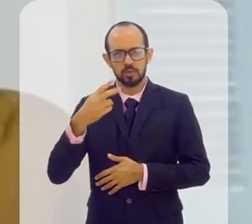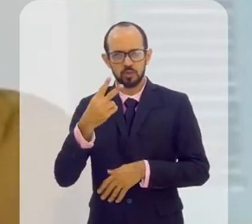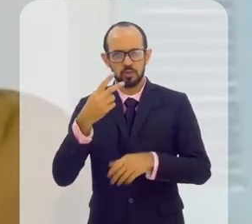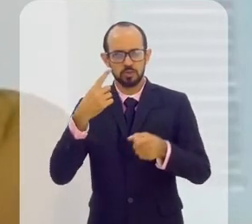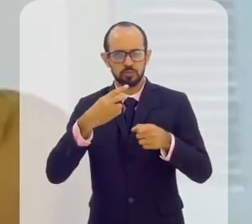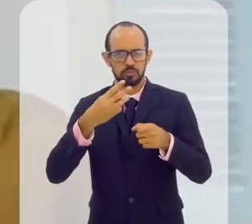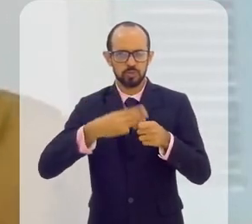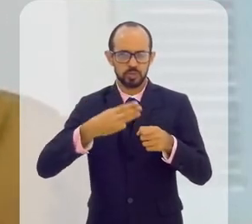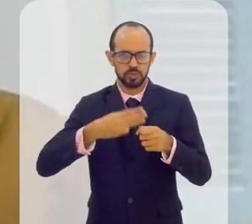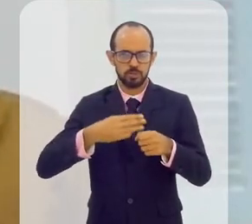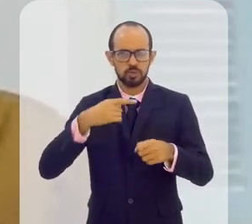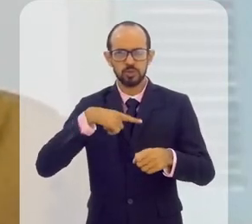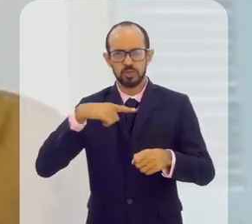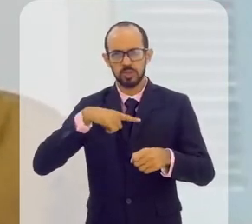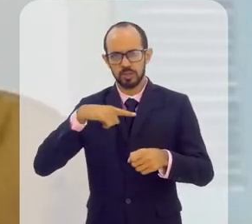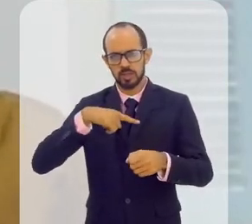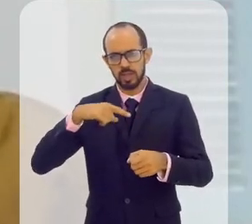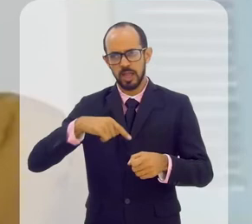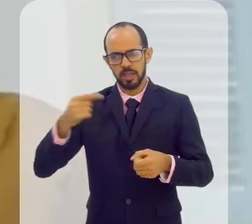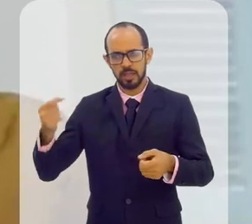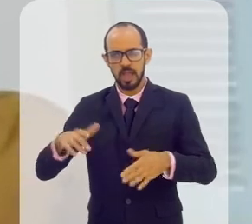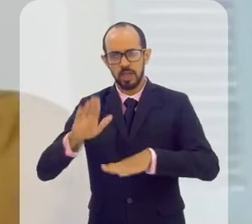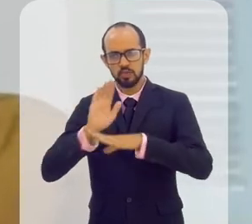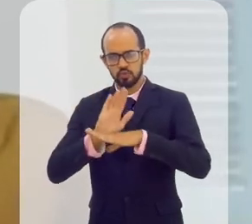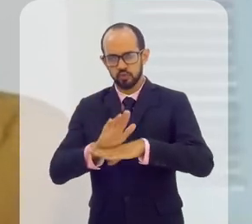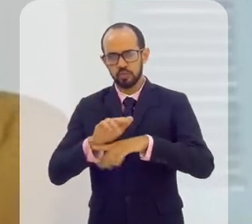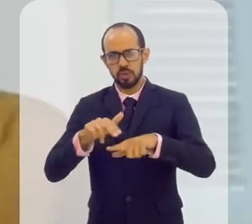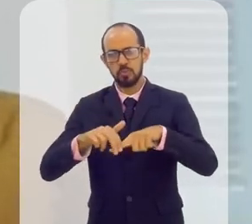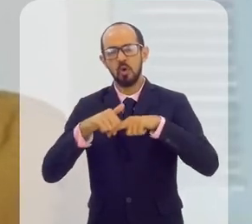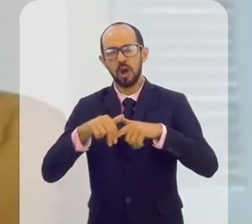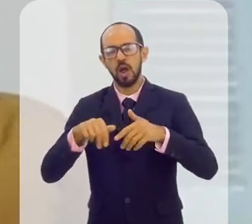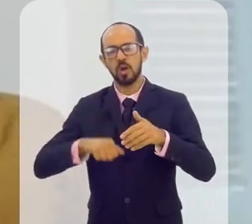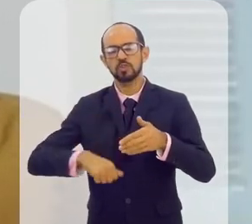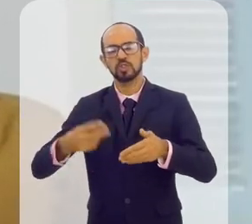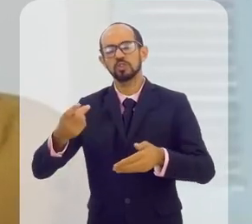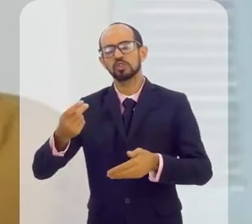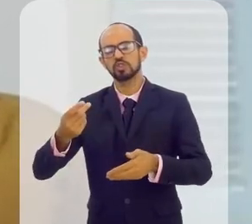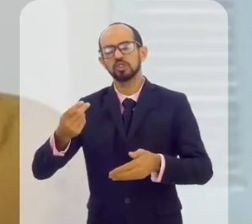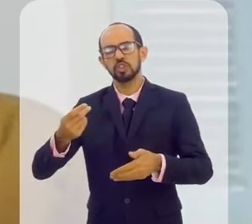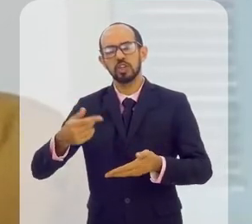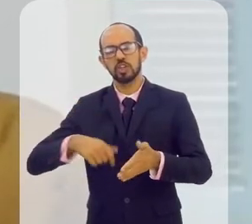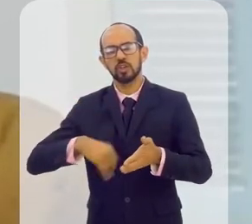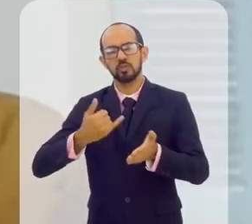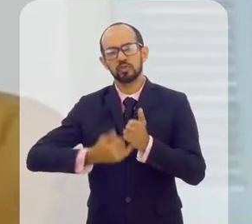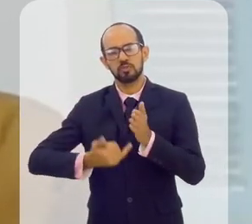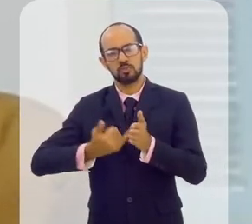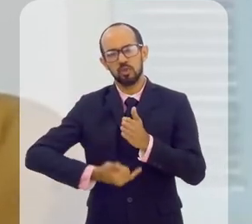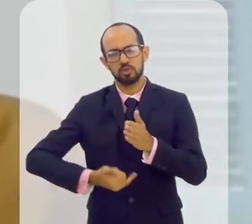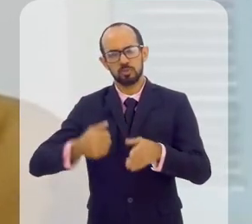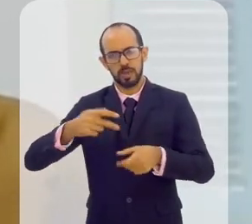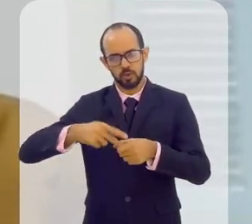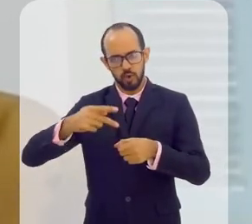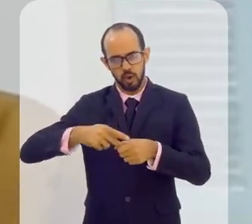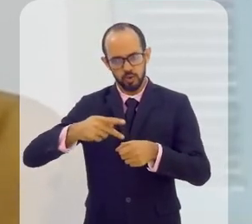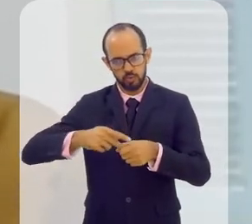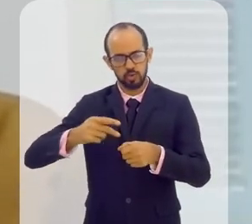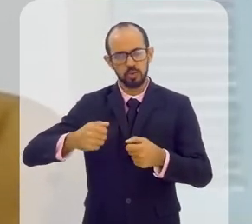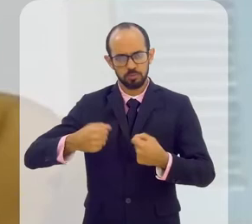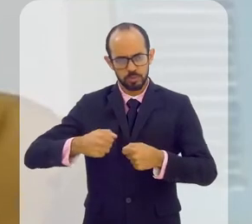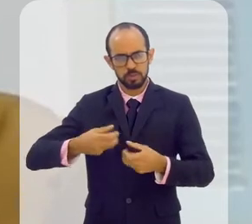obviamente, têm um quantitativo de royalty e têm um percentual do royalty que, de fato, precisa ser